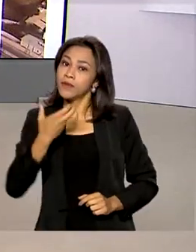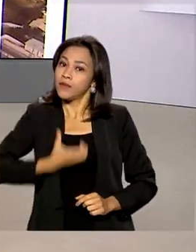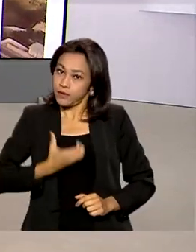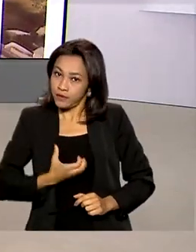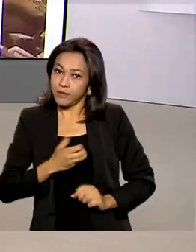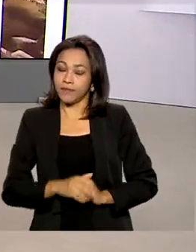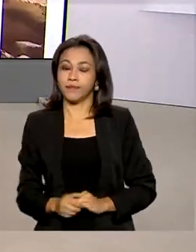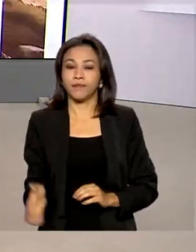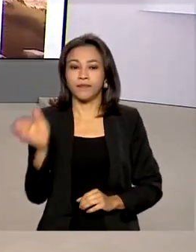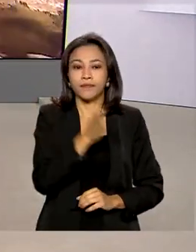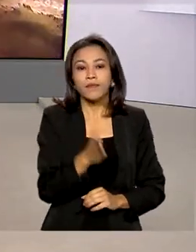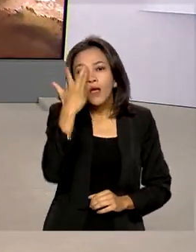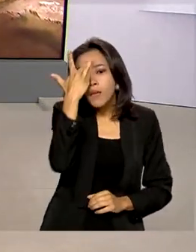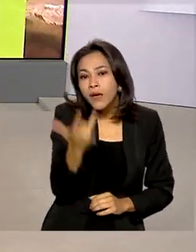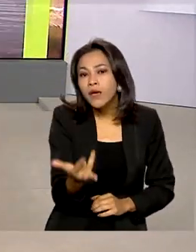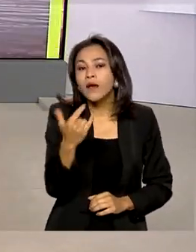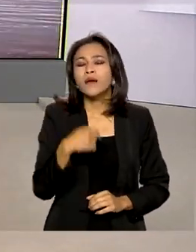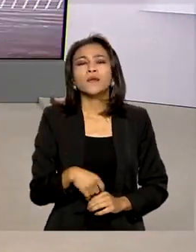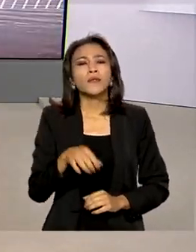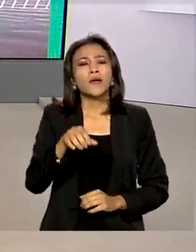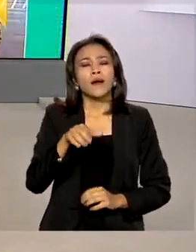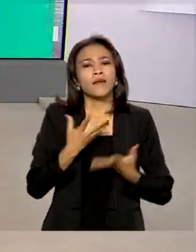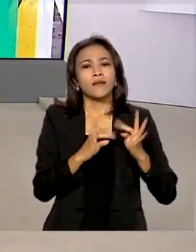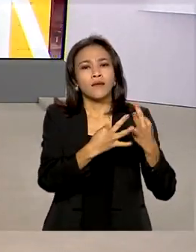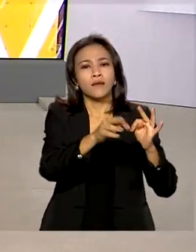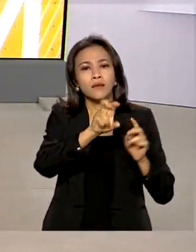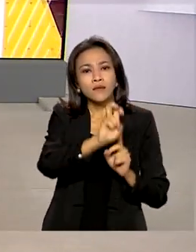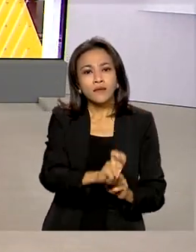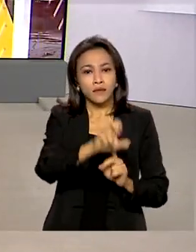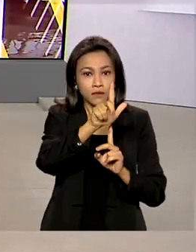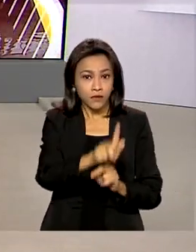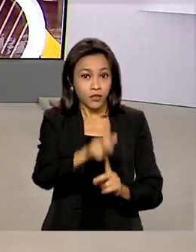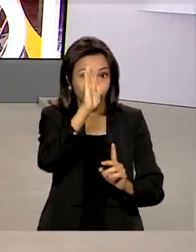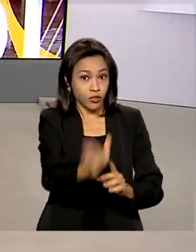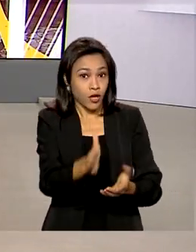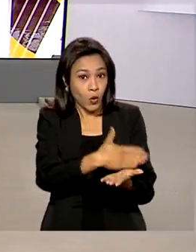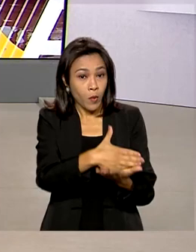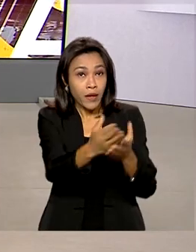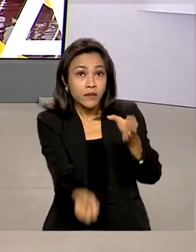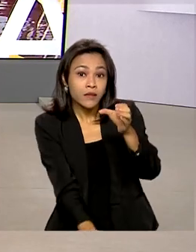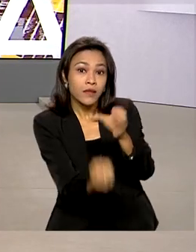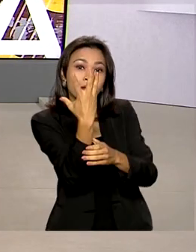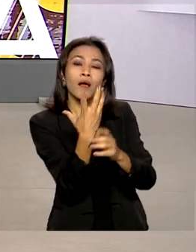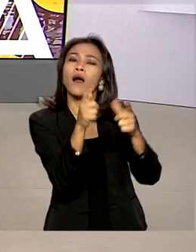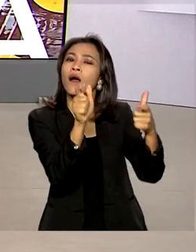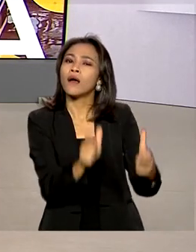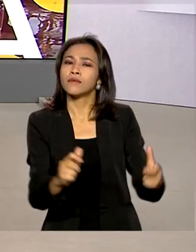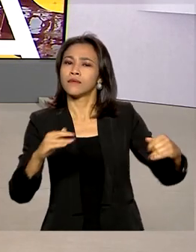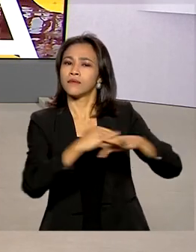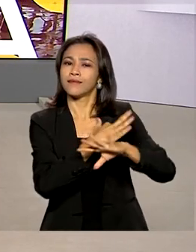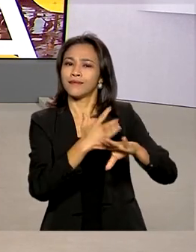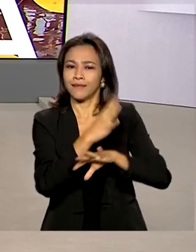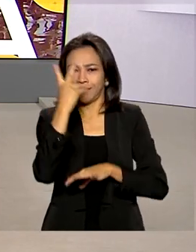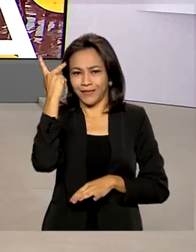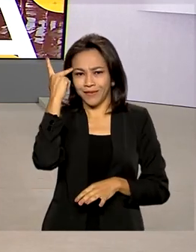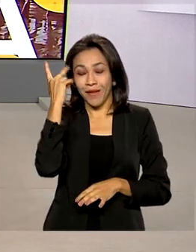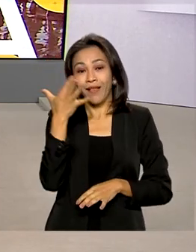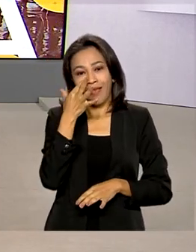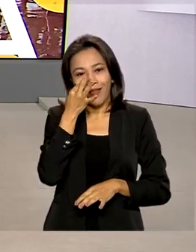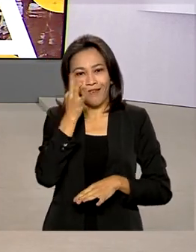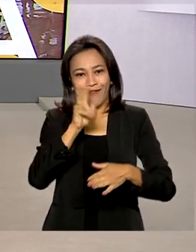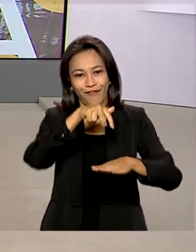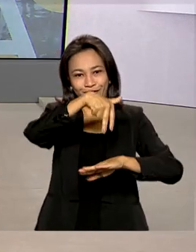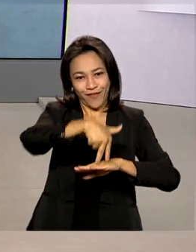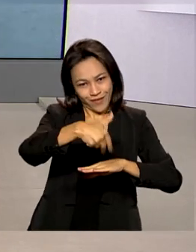A partir de amanhã, a tecnologia 5G começa a ser implantada na cidade de São Paulo. Quem está ao vivo na capital